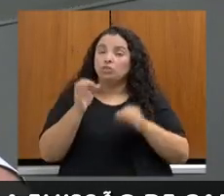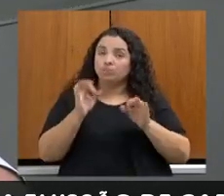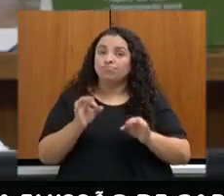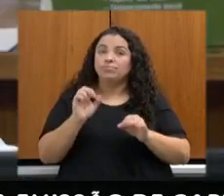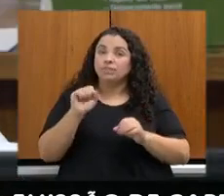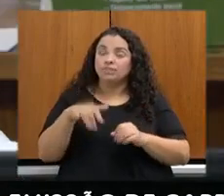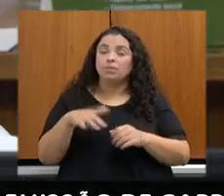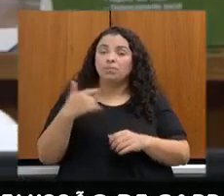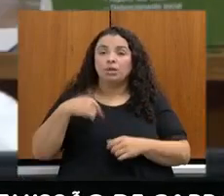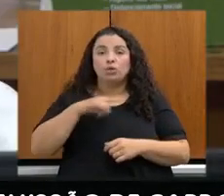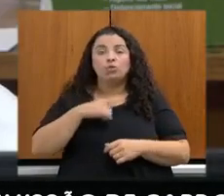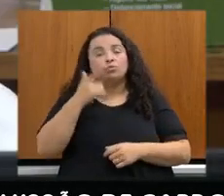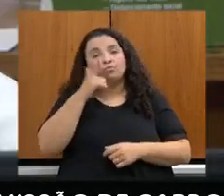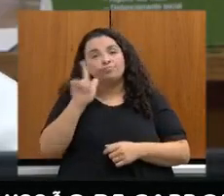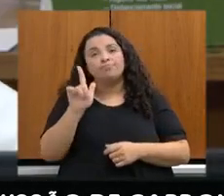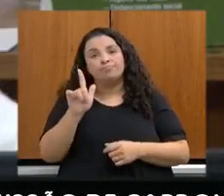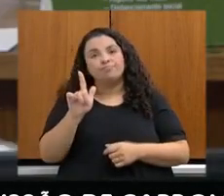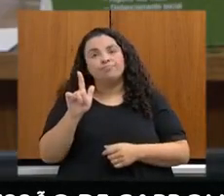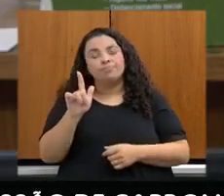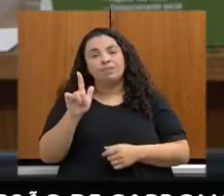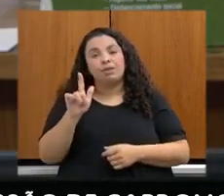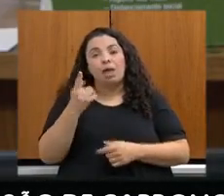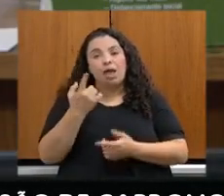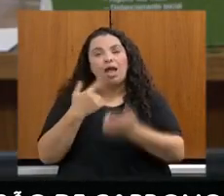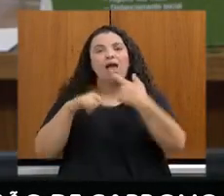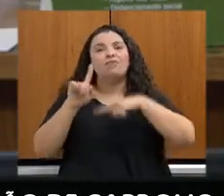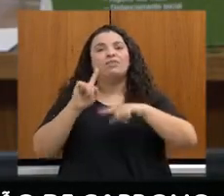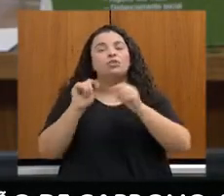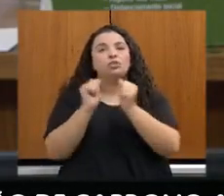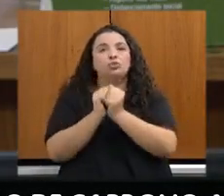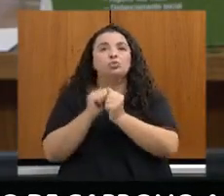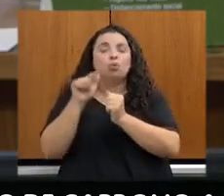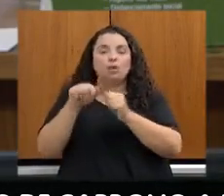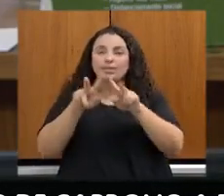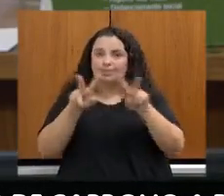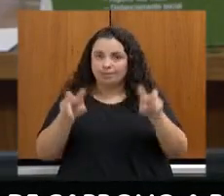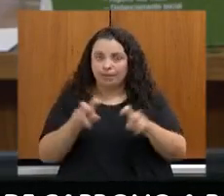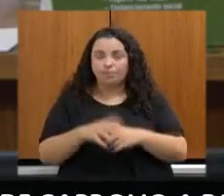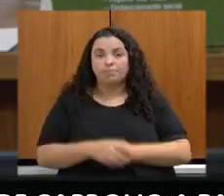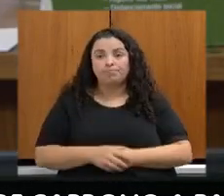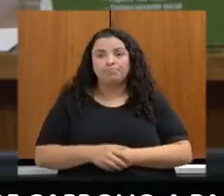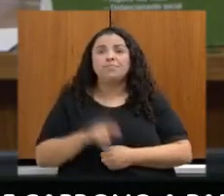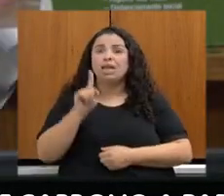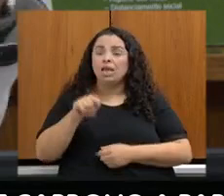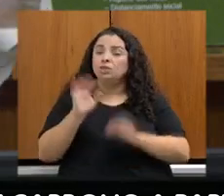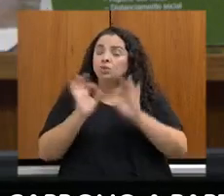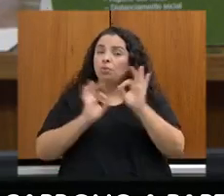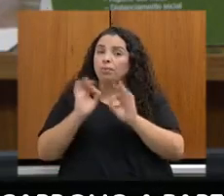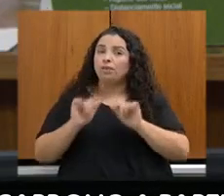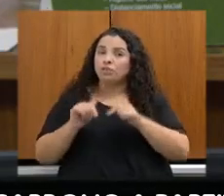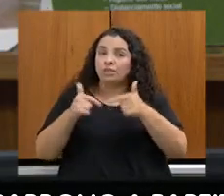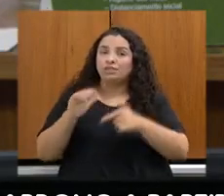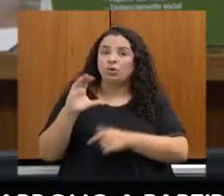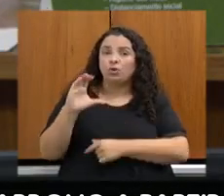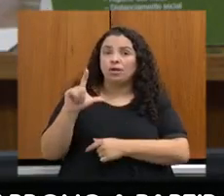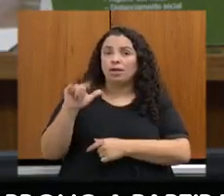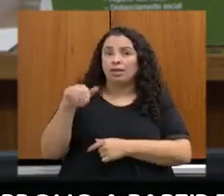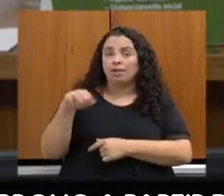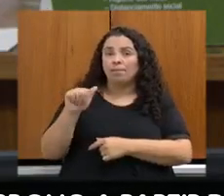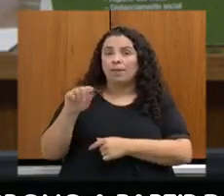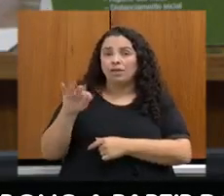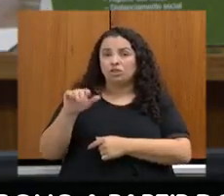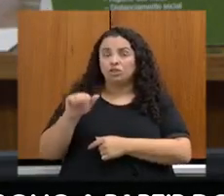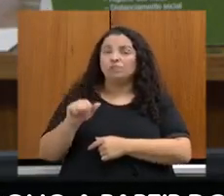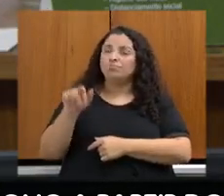para que a gente possa avançar junto nessa agenda. Sobre o plano de ação climática, especificamente, depois o Renato fica à vontade para me